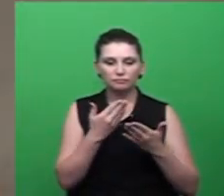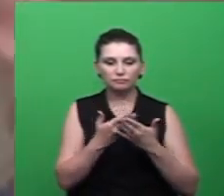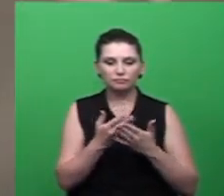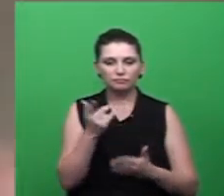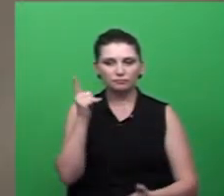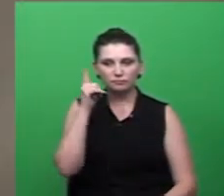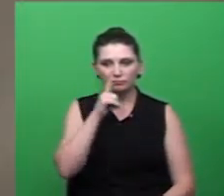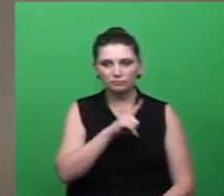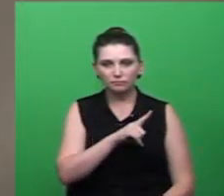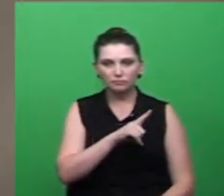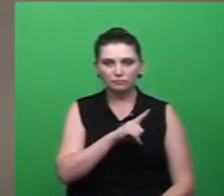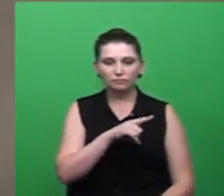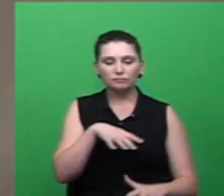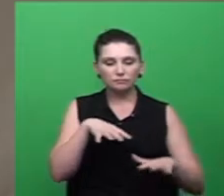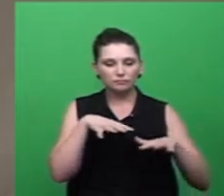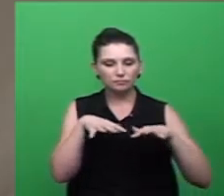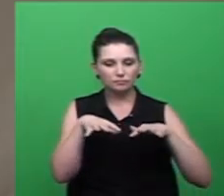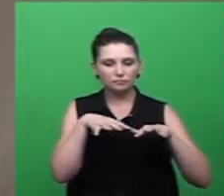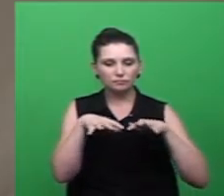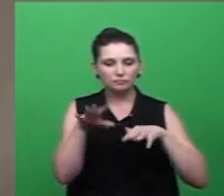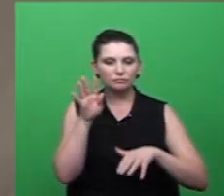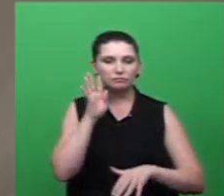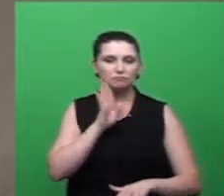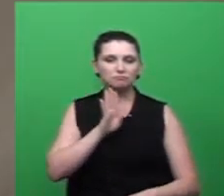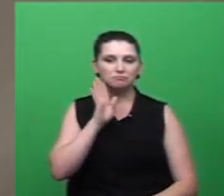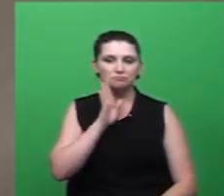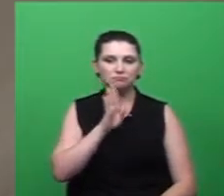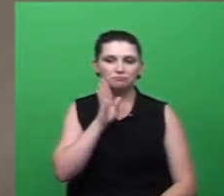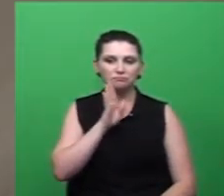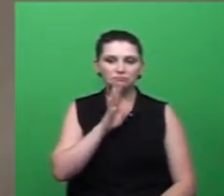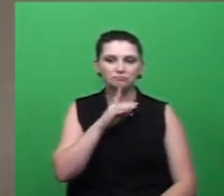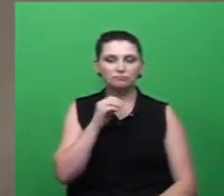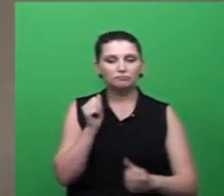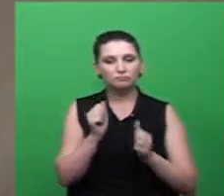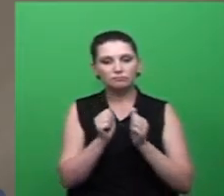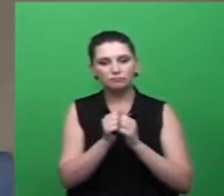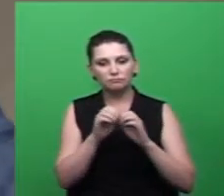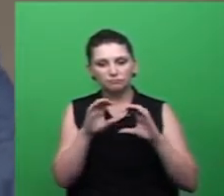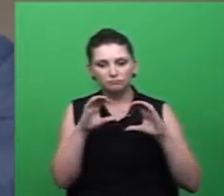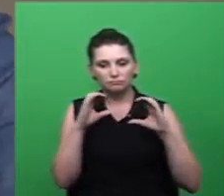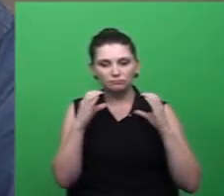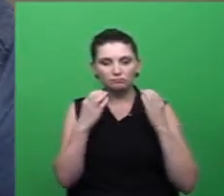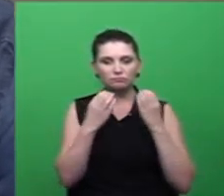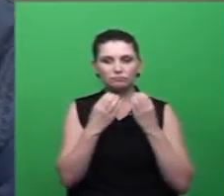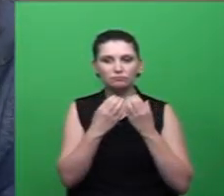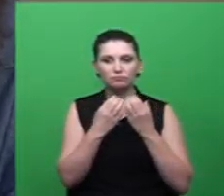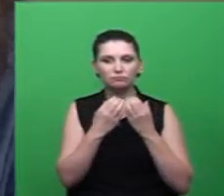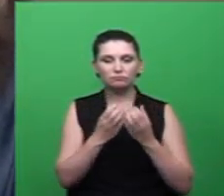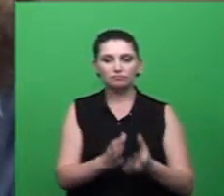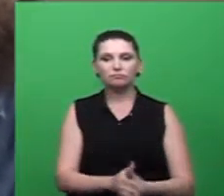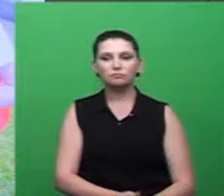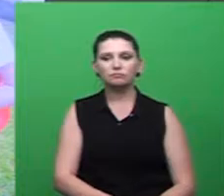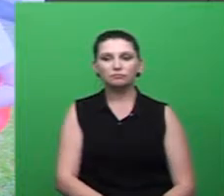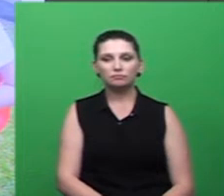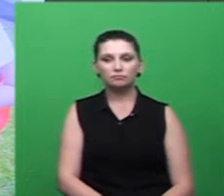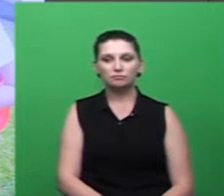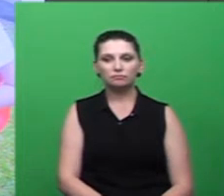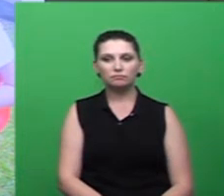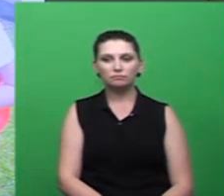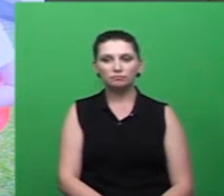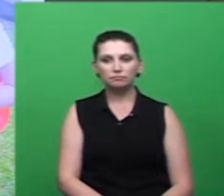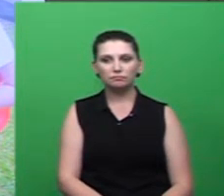uma mobilização muito interessante, né, com a comunidade do entorno da escola. Então,